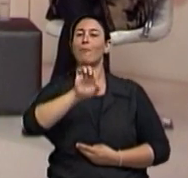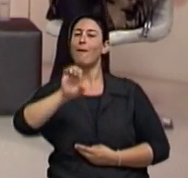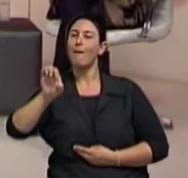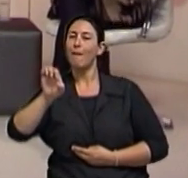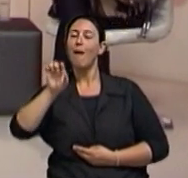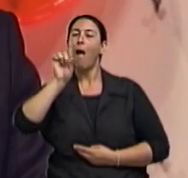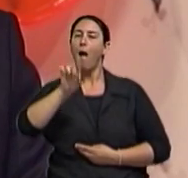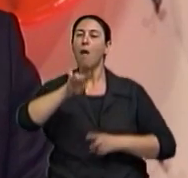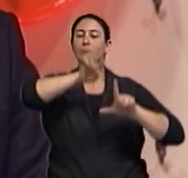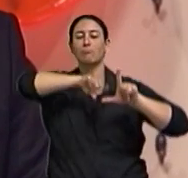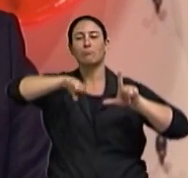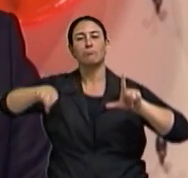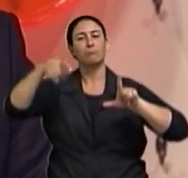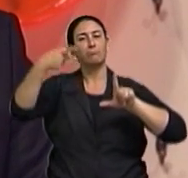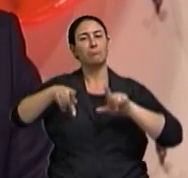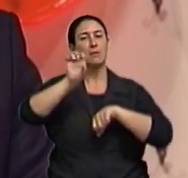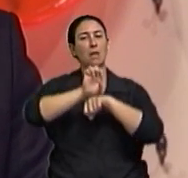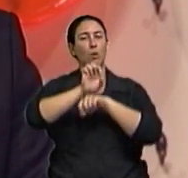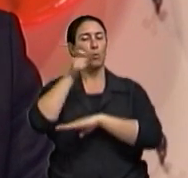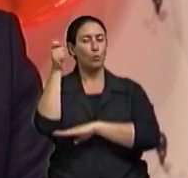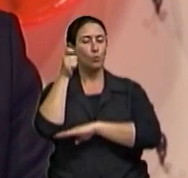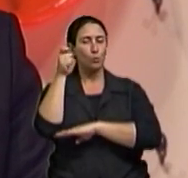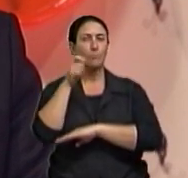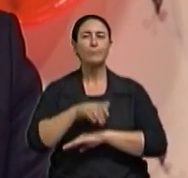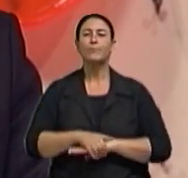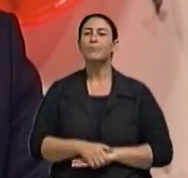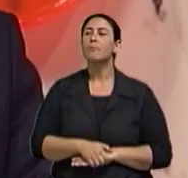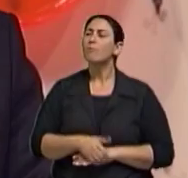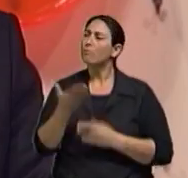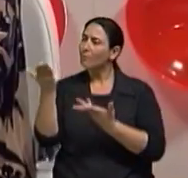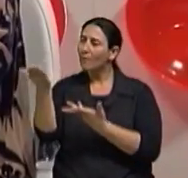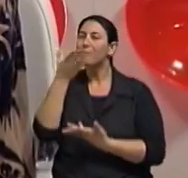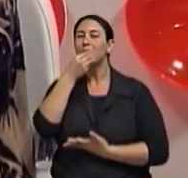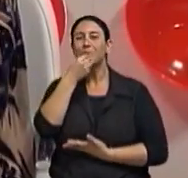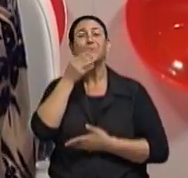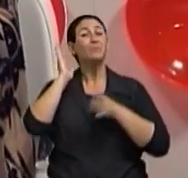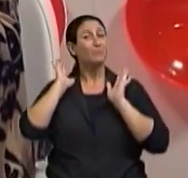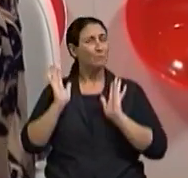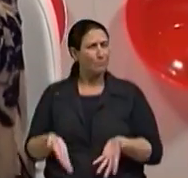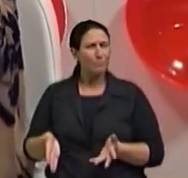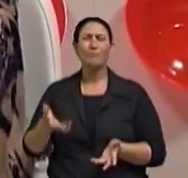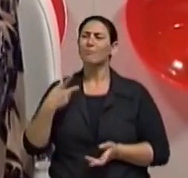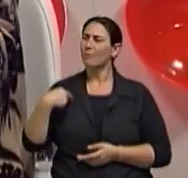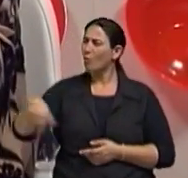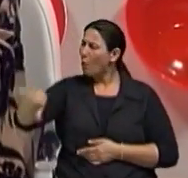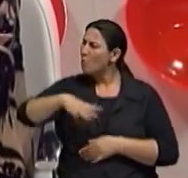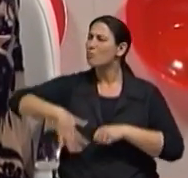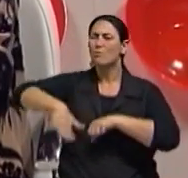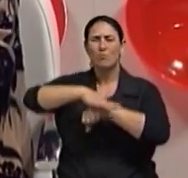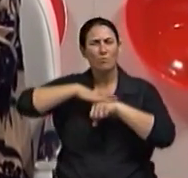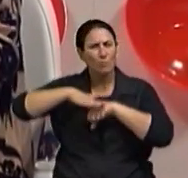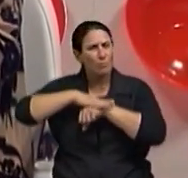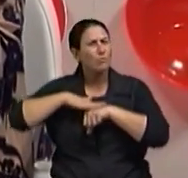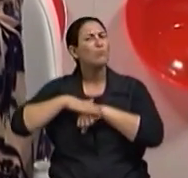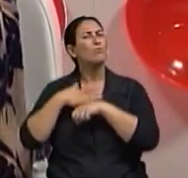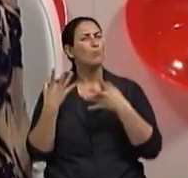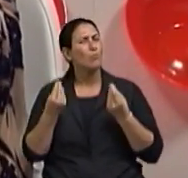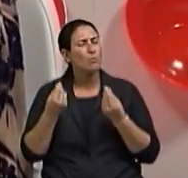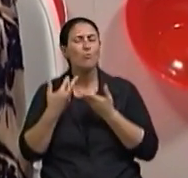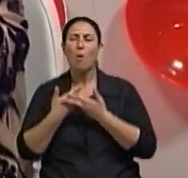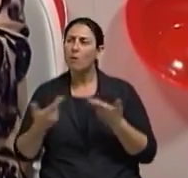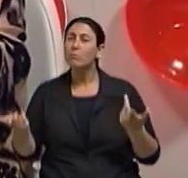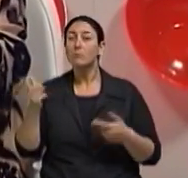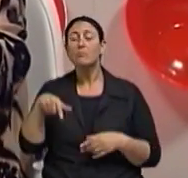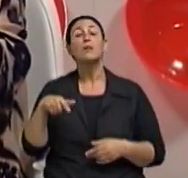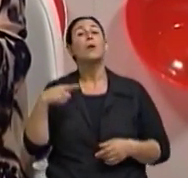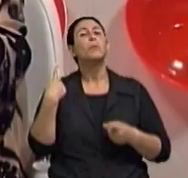primeiro bloco já deu aqui para o nosso telespectador, né? A nossa visão, tenho certeza que eles concordaram em muitas coisas conosco. Se